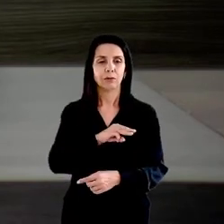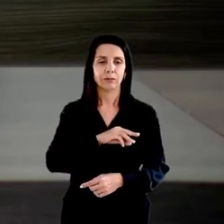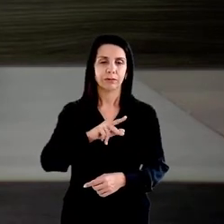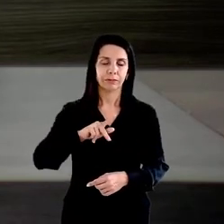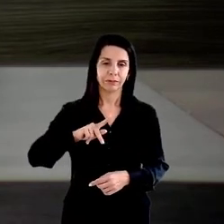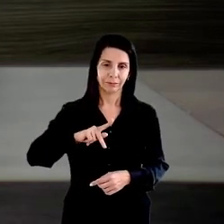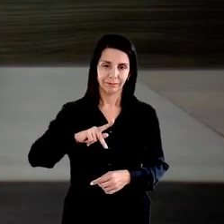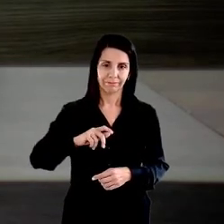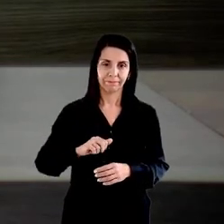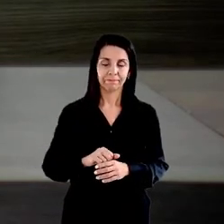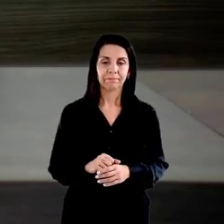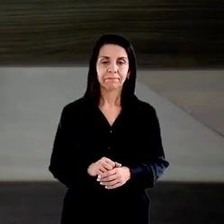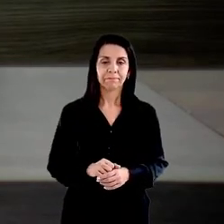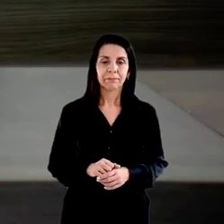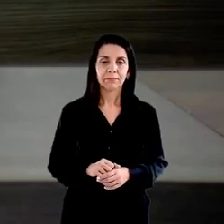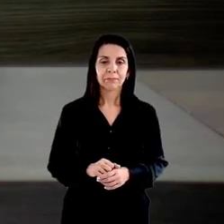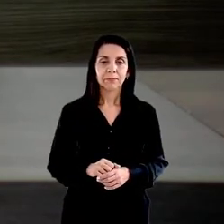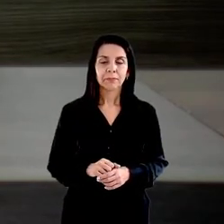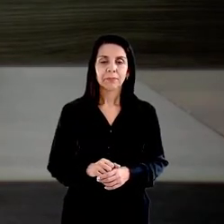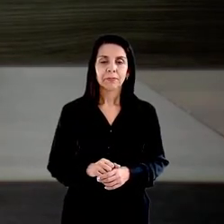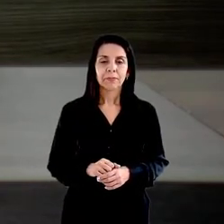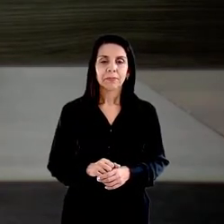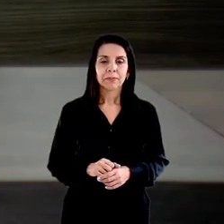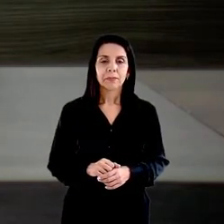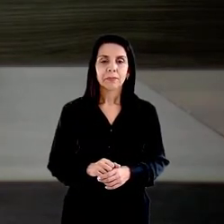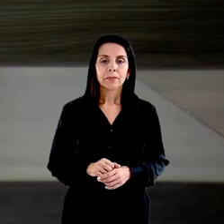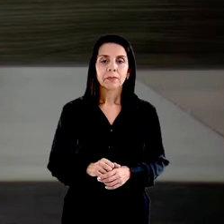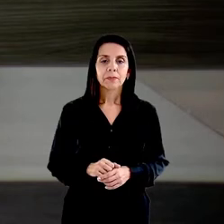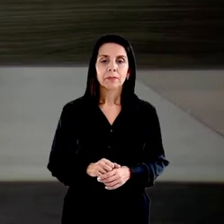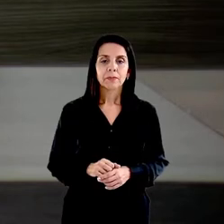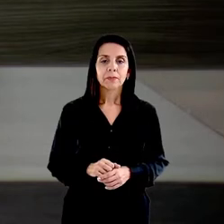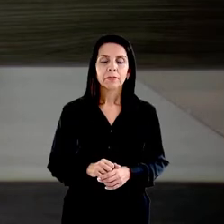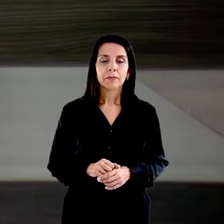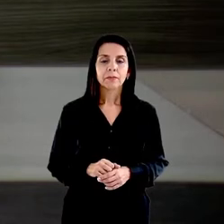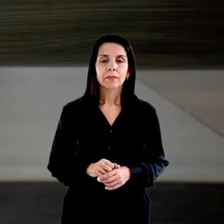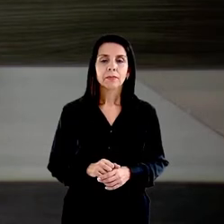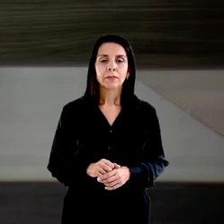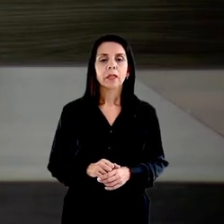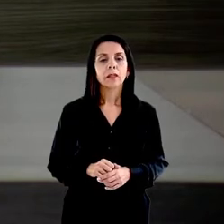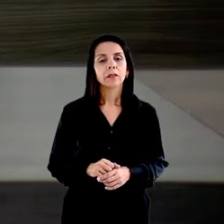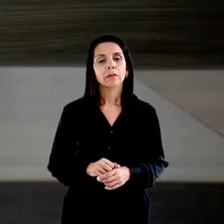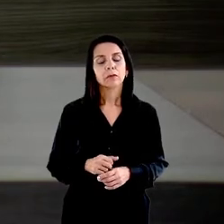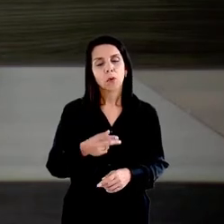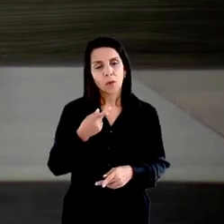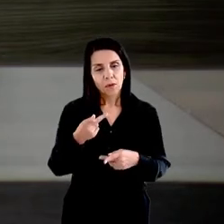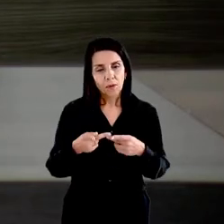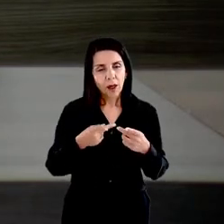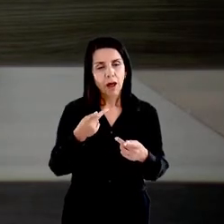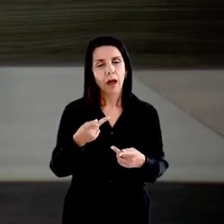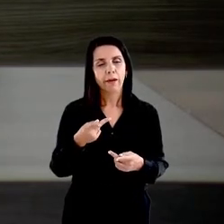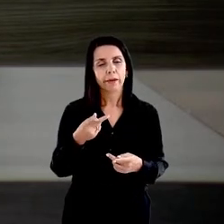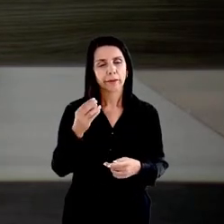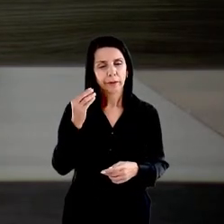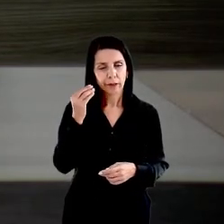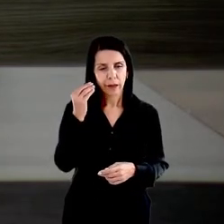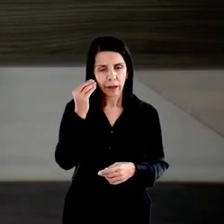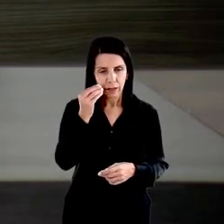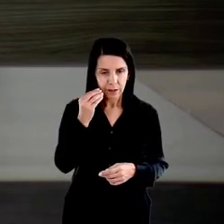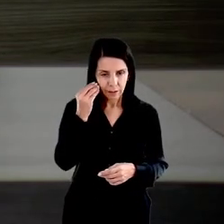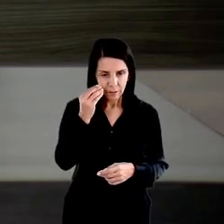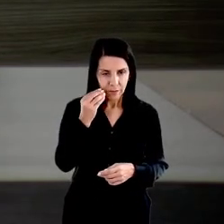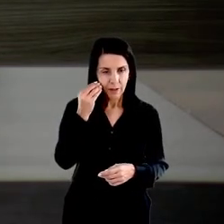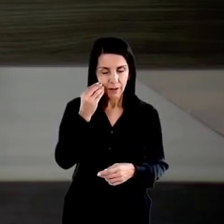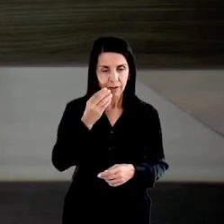Mas eu gostaria de fazer, trazendo a experiência de Pernambuco, recente, mas